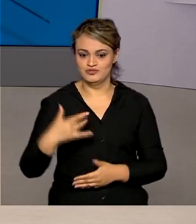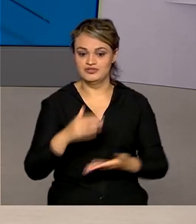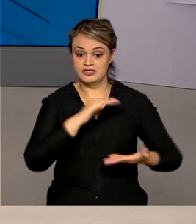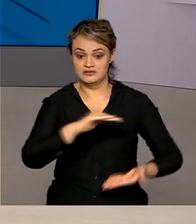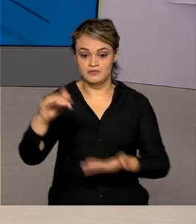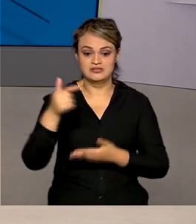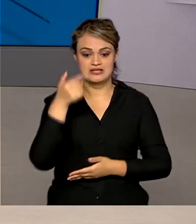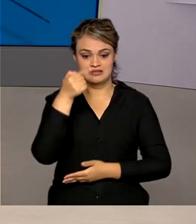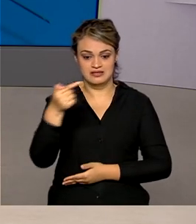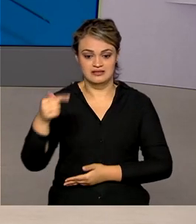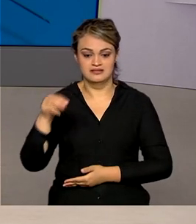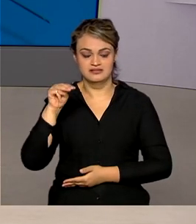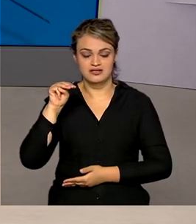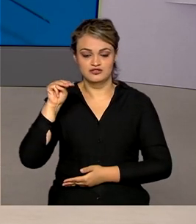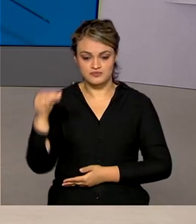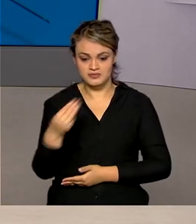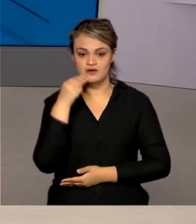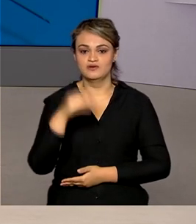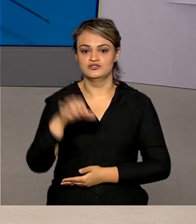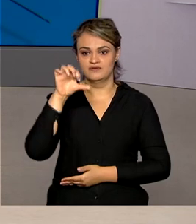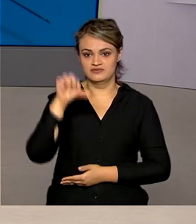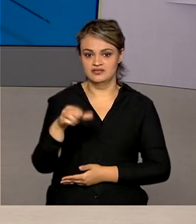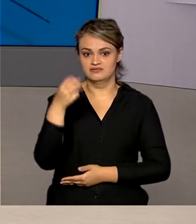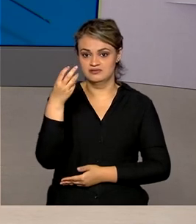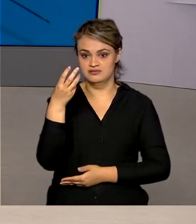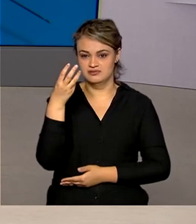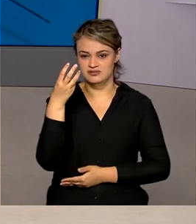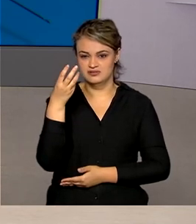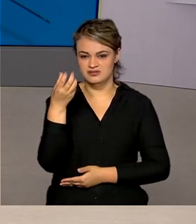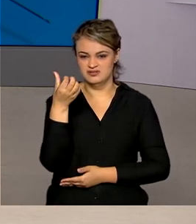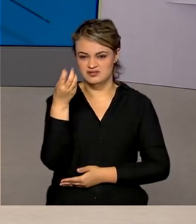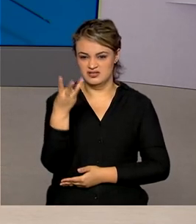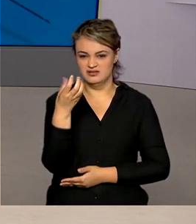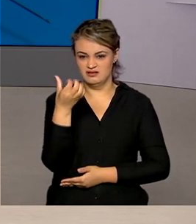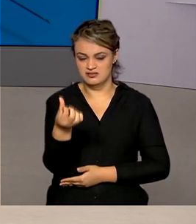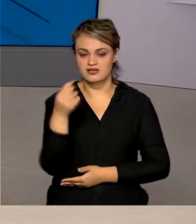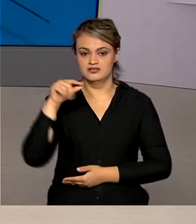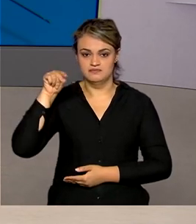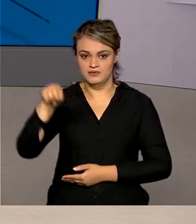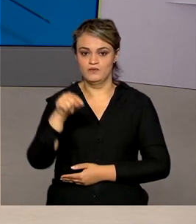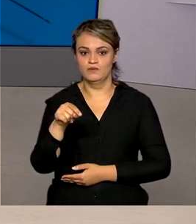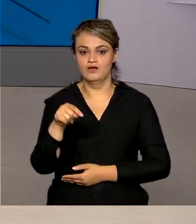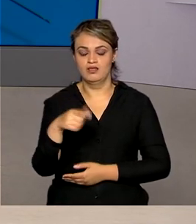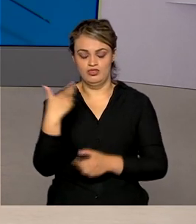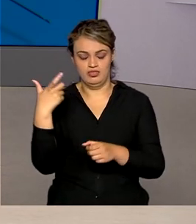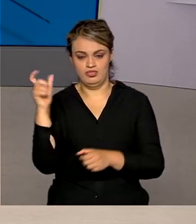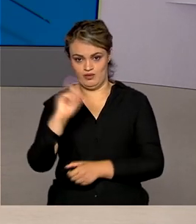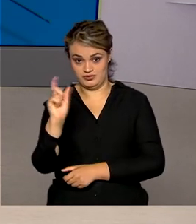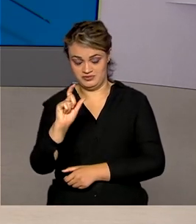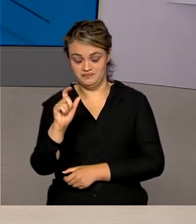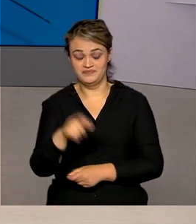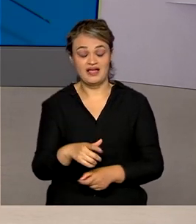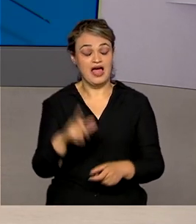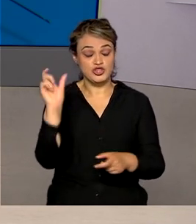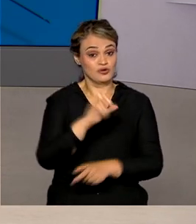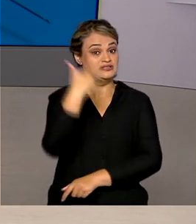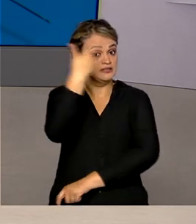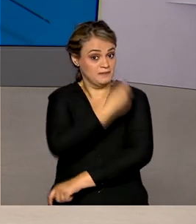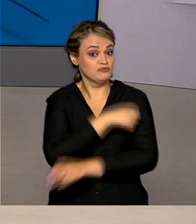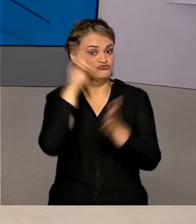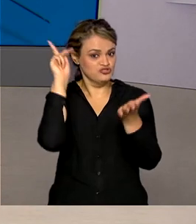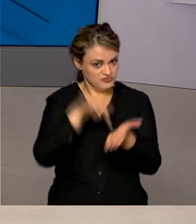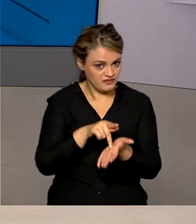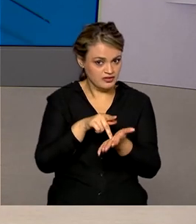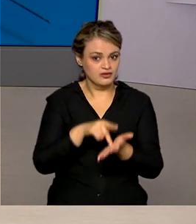.936.143 doses de vacinas contra a Covid. As doses aplicadas